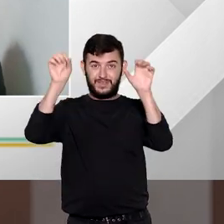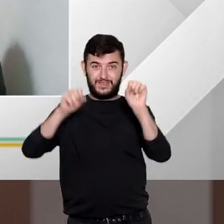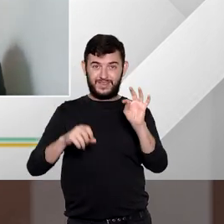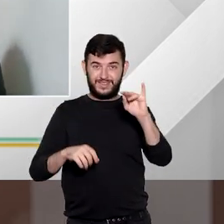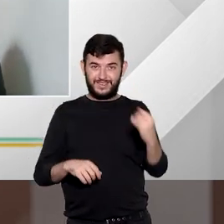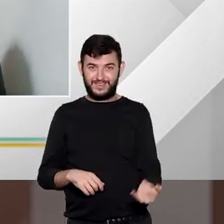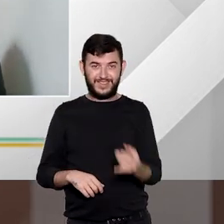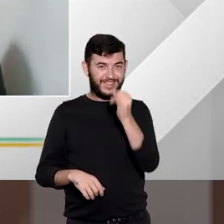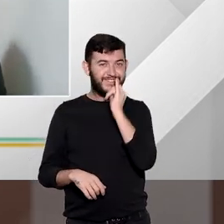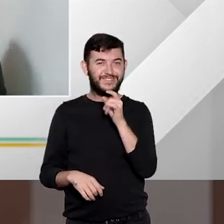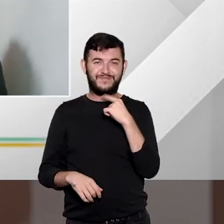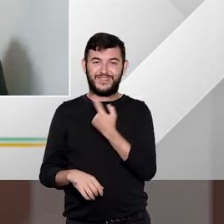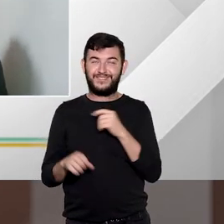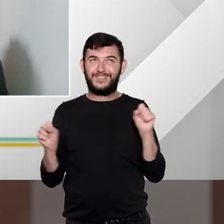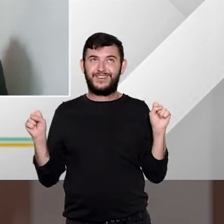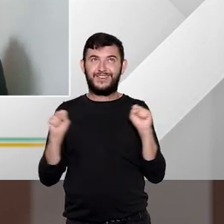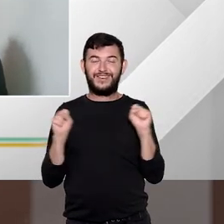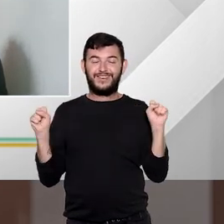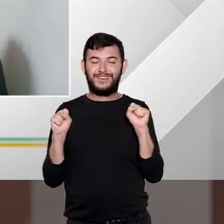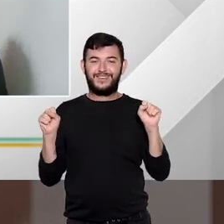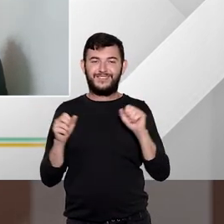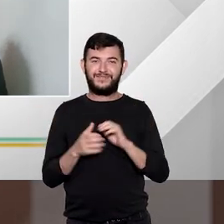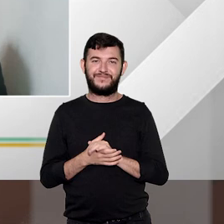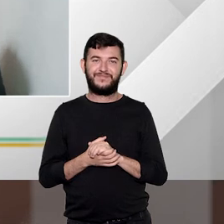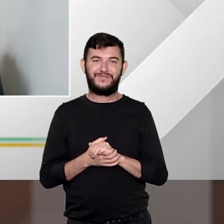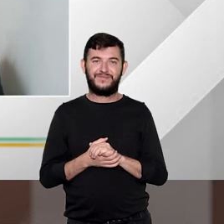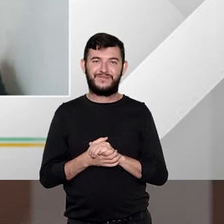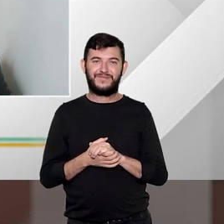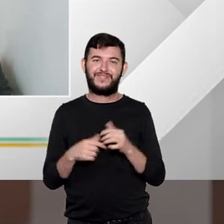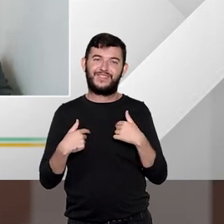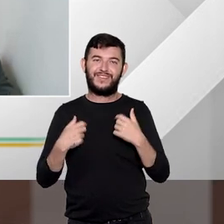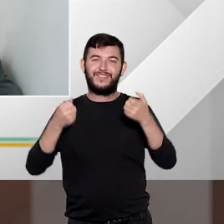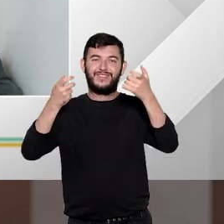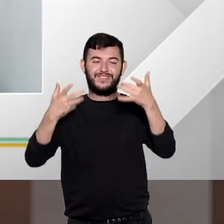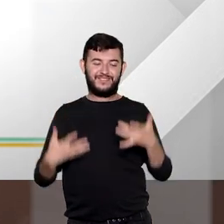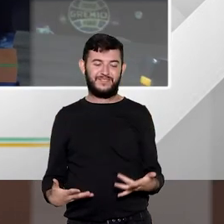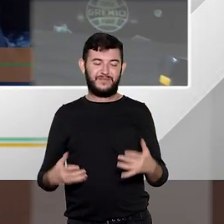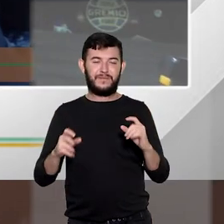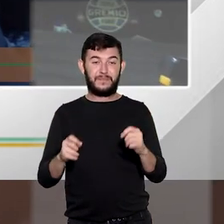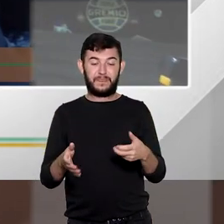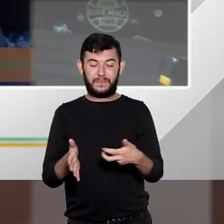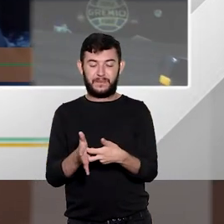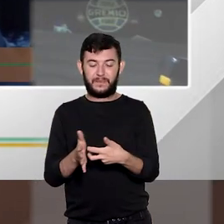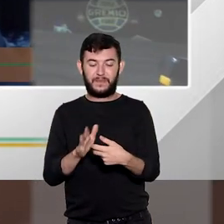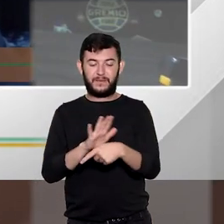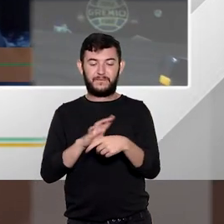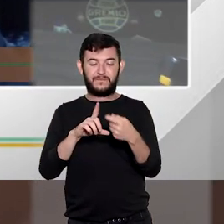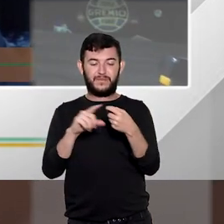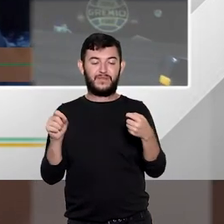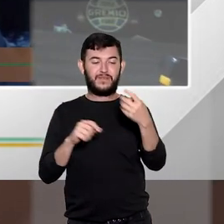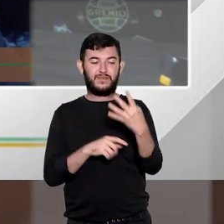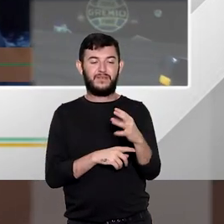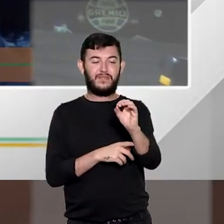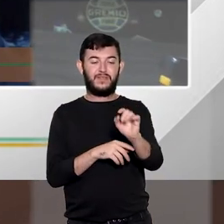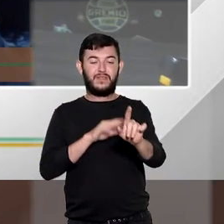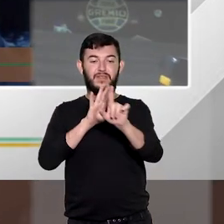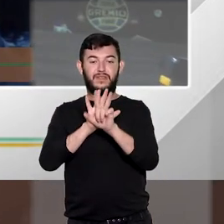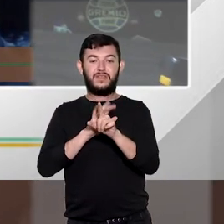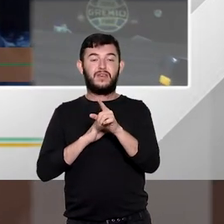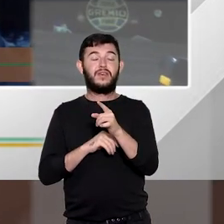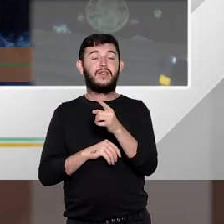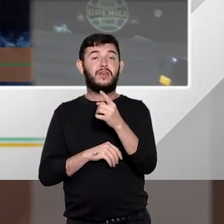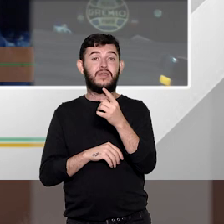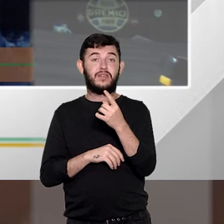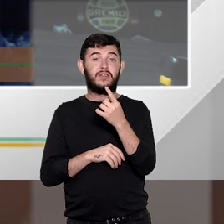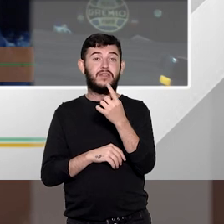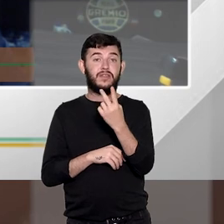na verdade assim é uma causa de aumento de pena previsto no artigo 40 inciso 3 da lei 11.343 de 2006